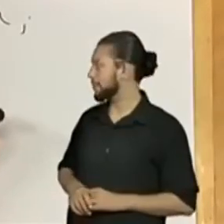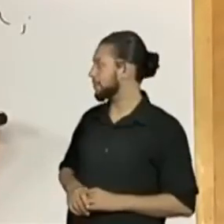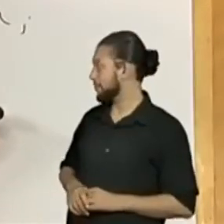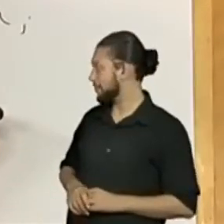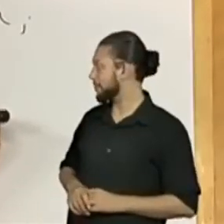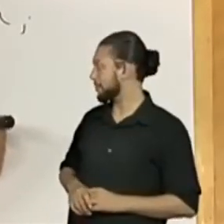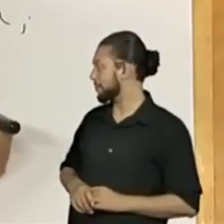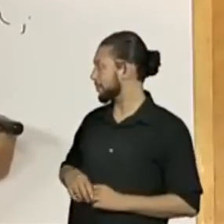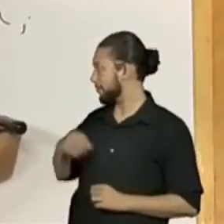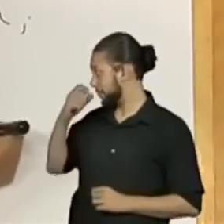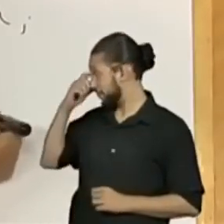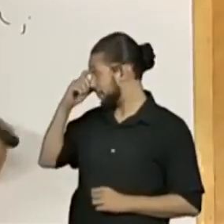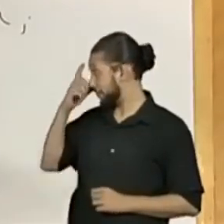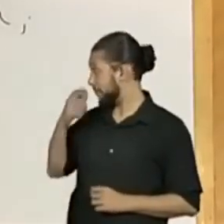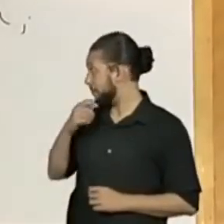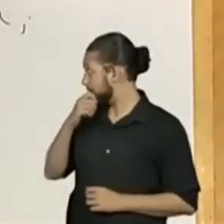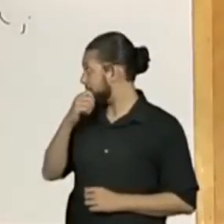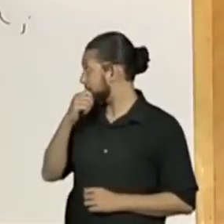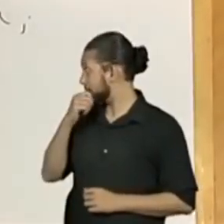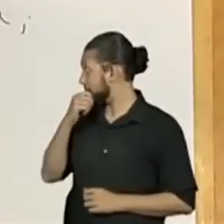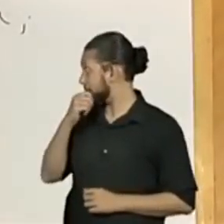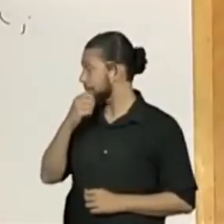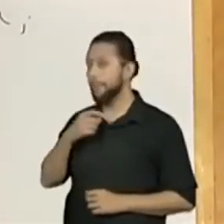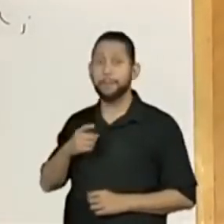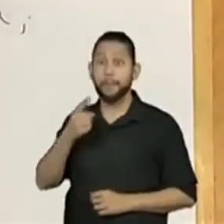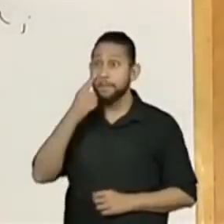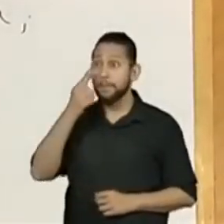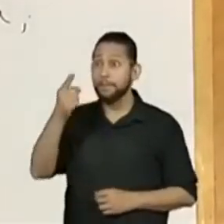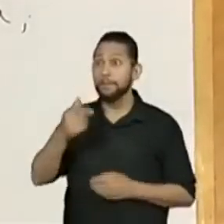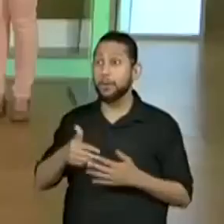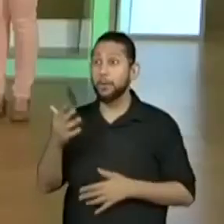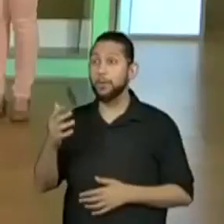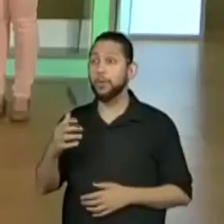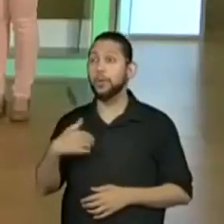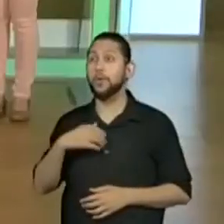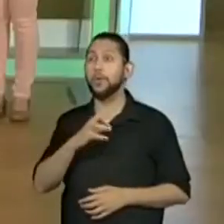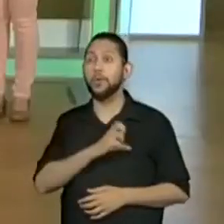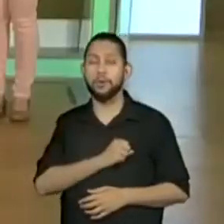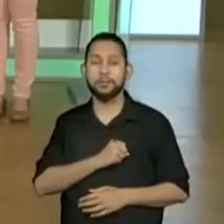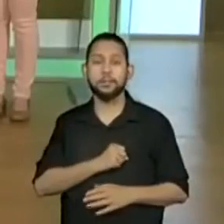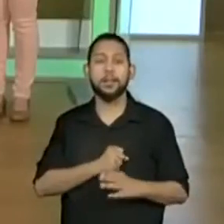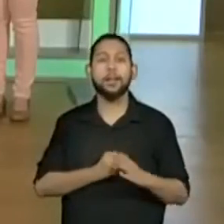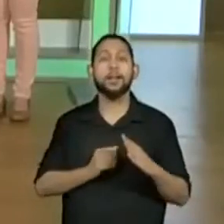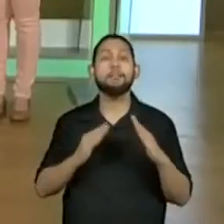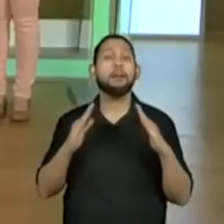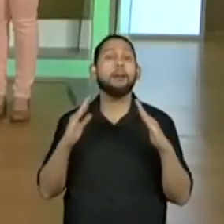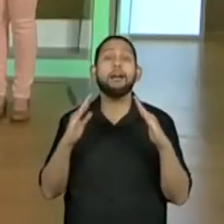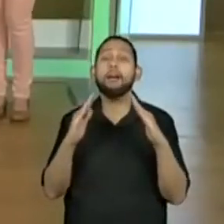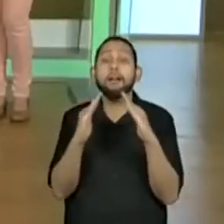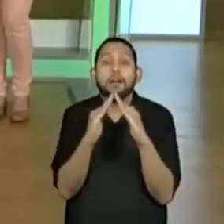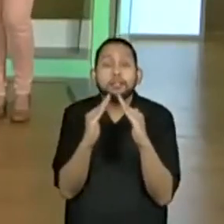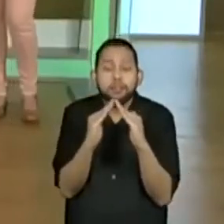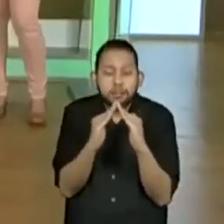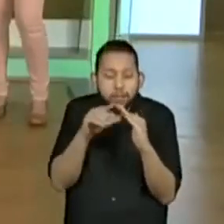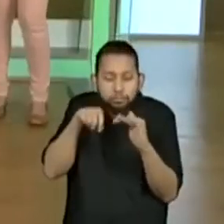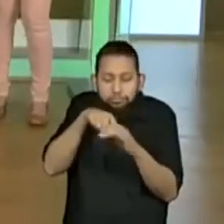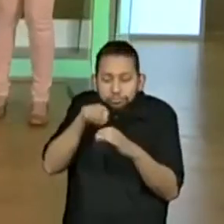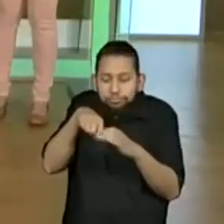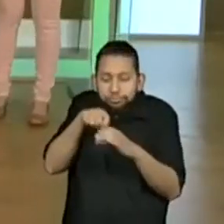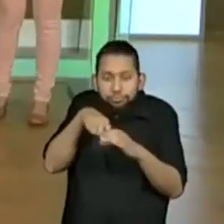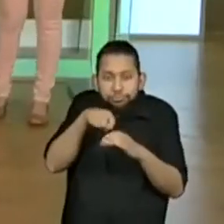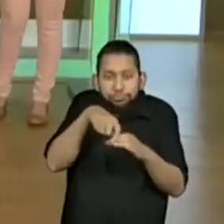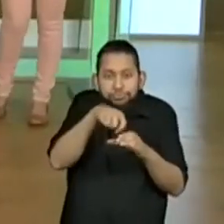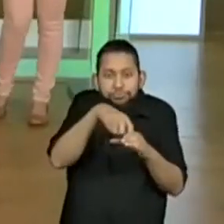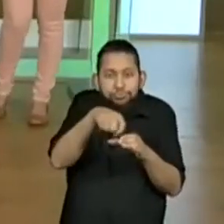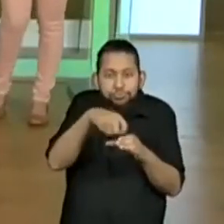Pega. Isso. Ah, estão falando que gostam de brincar de casinha. Ah, que delícia.